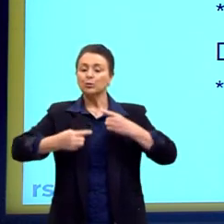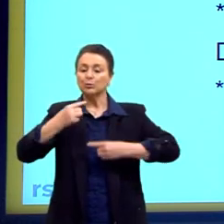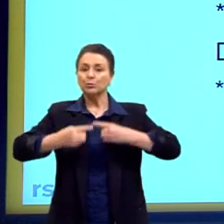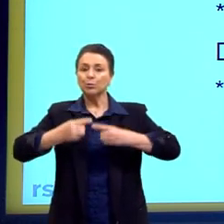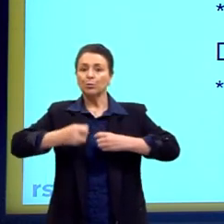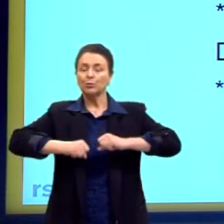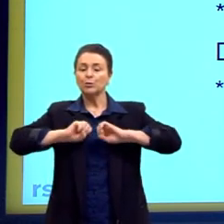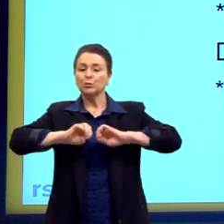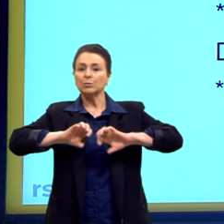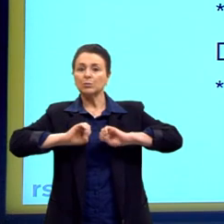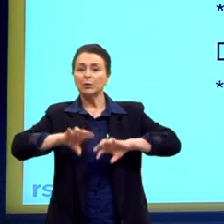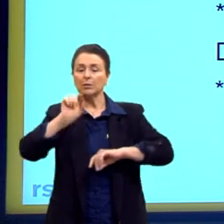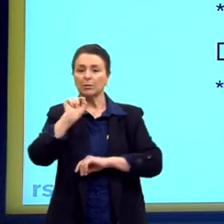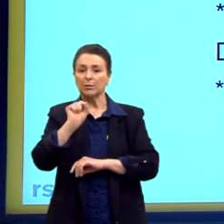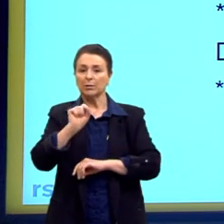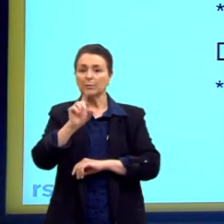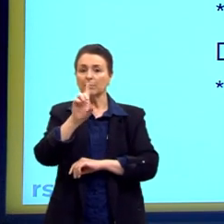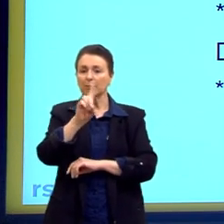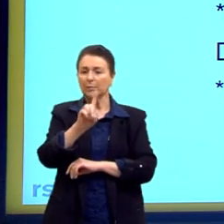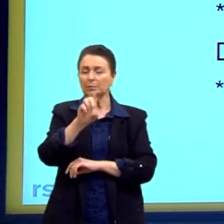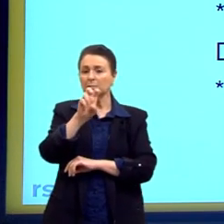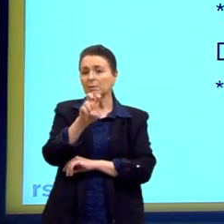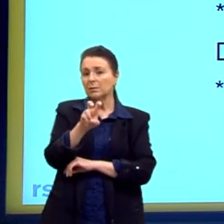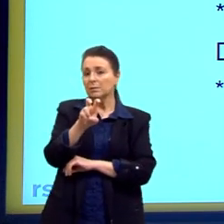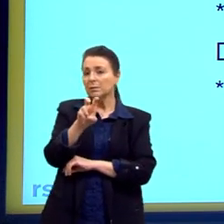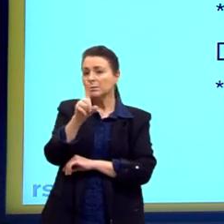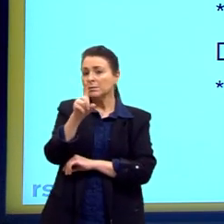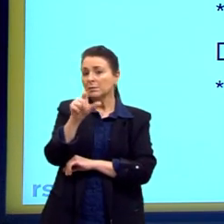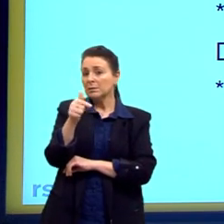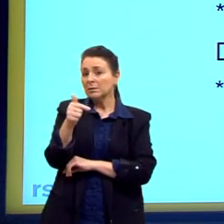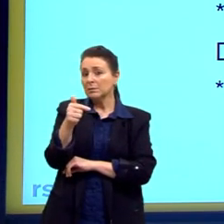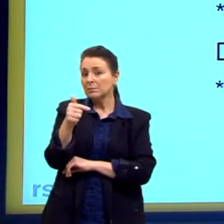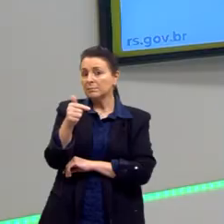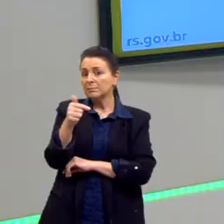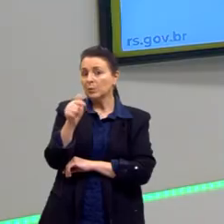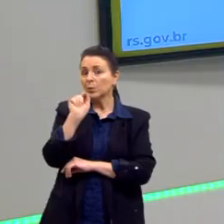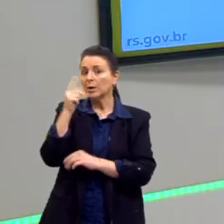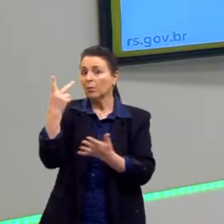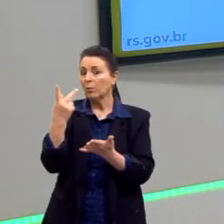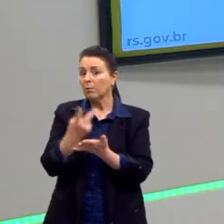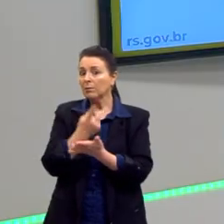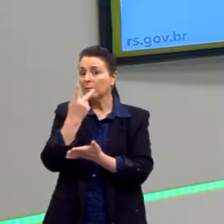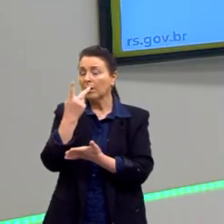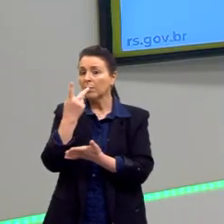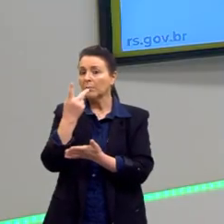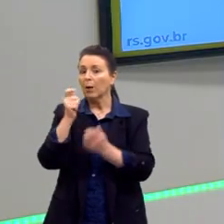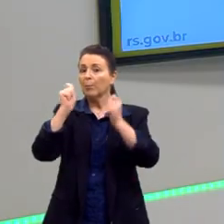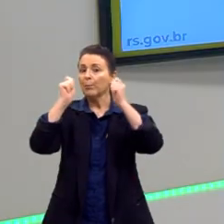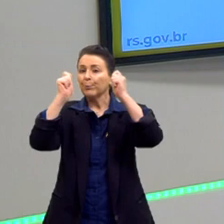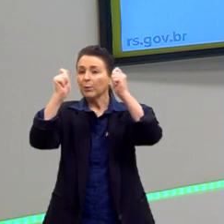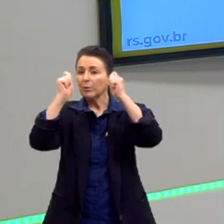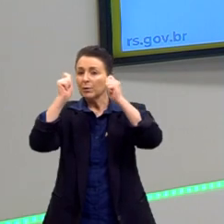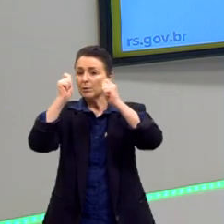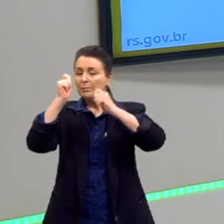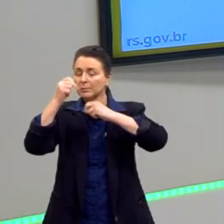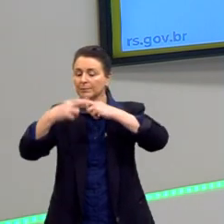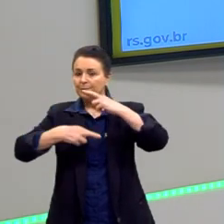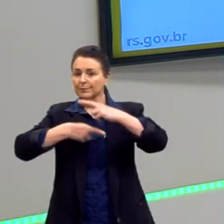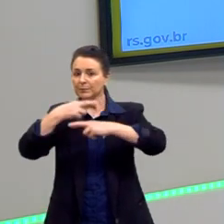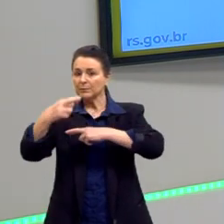Vocês lembram aqui, em 1517, a reforma protestante, Martinho Lutero,